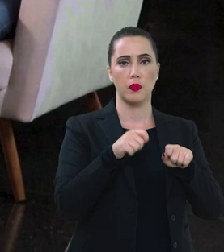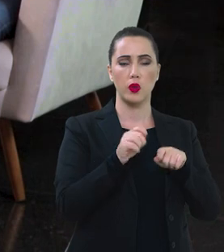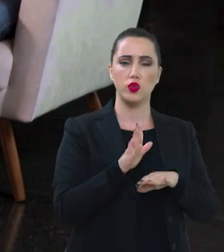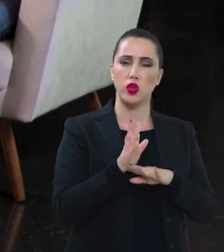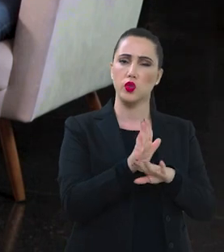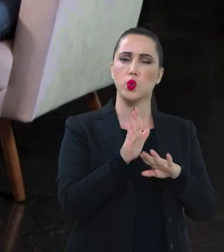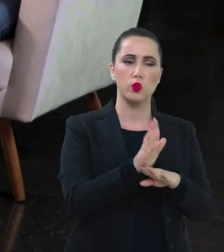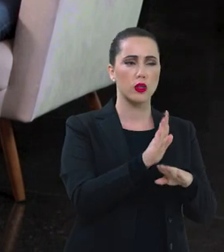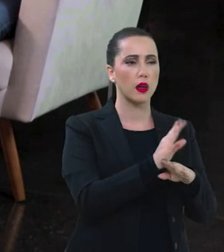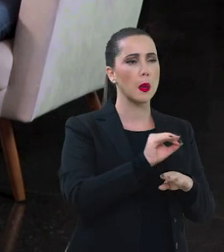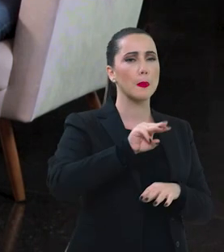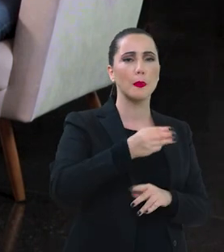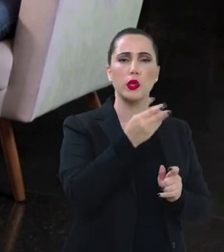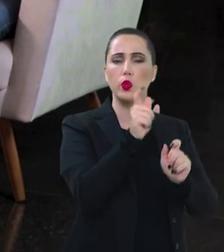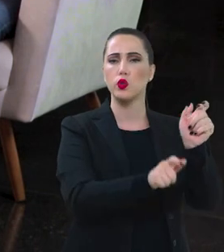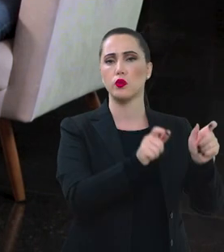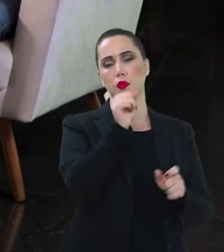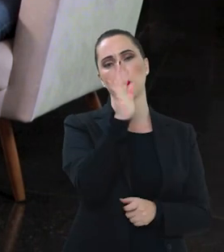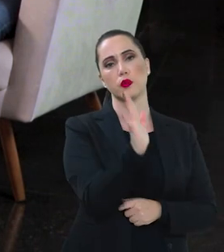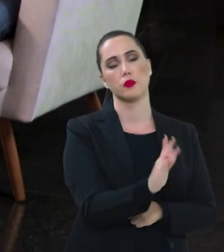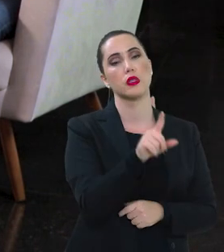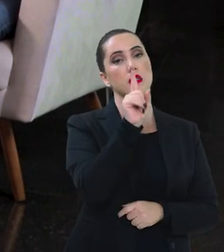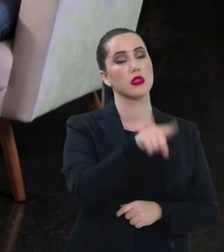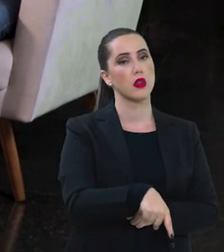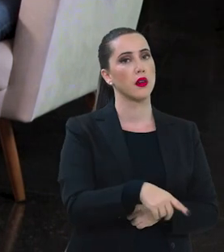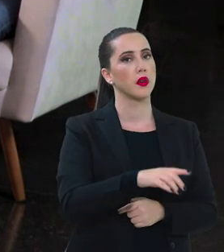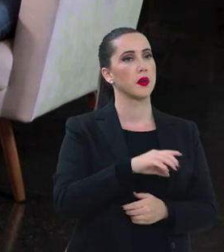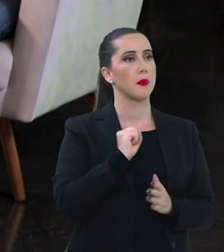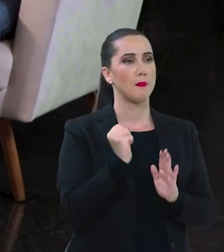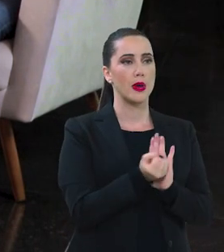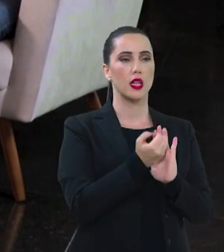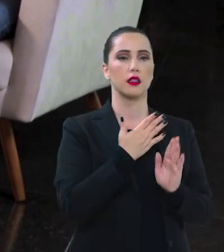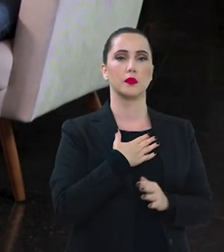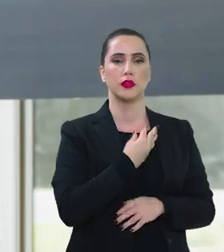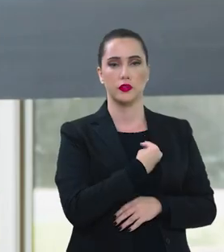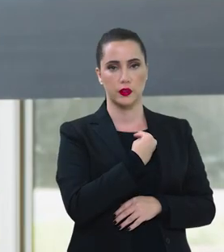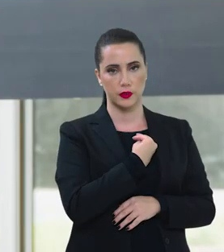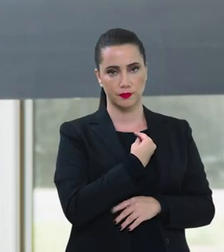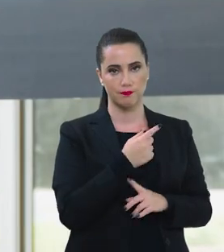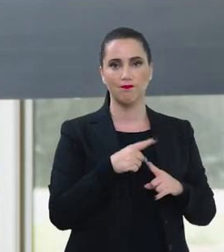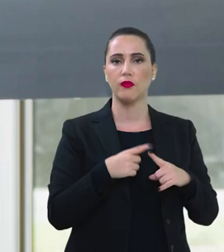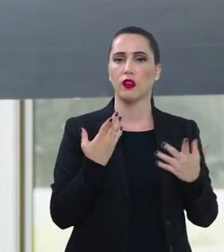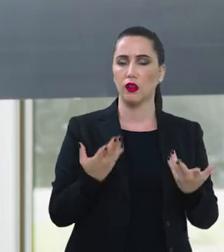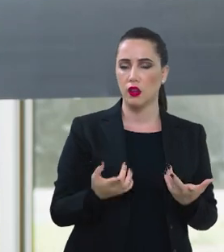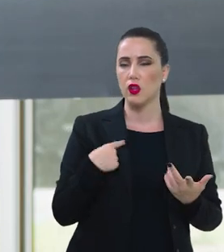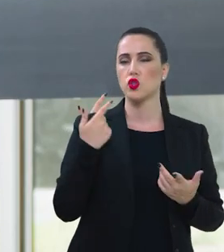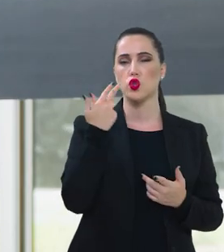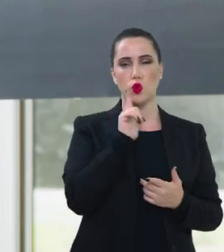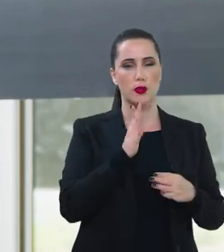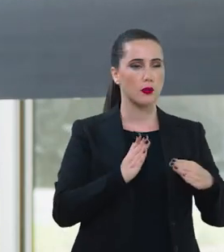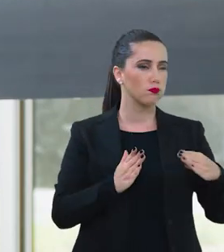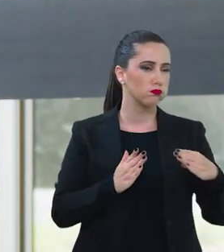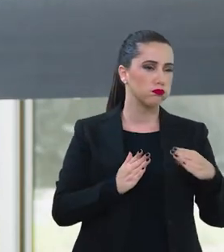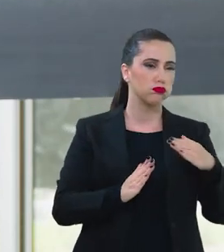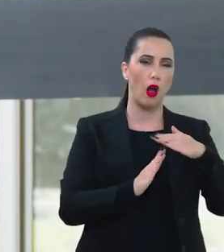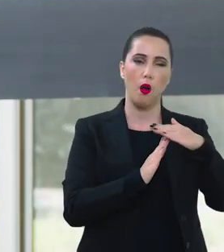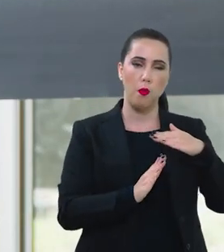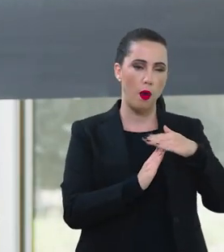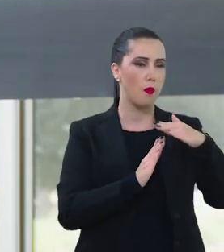pode beneficiar a vida de milhões de brasileiros é muito simbólico então a gente consegue ultrapassar